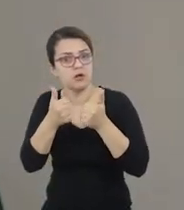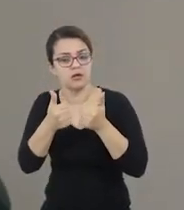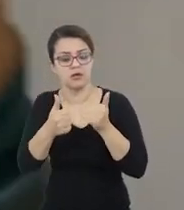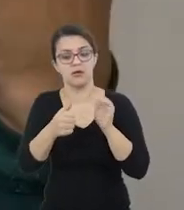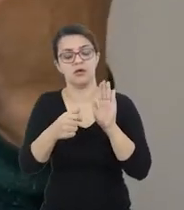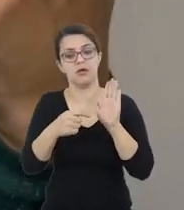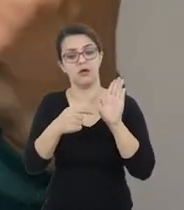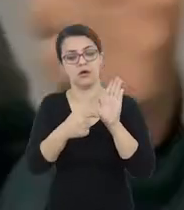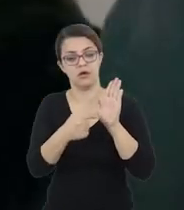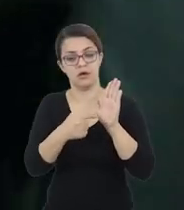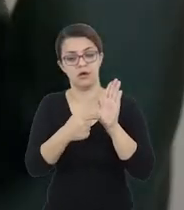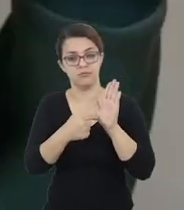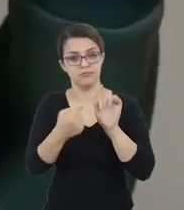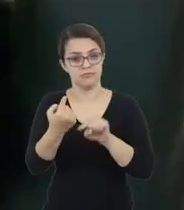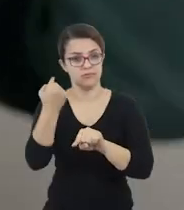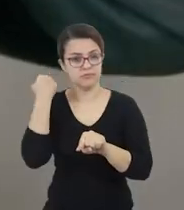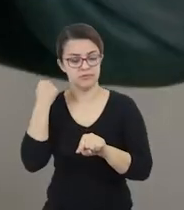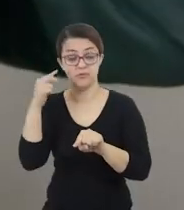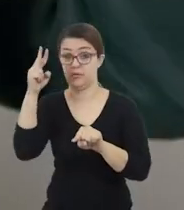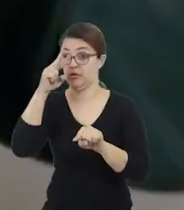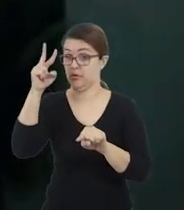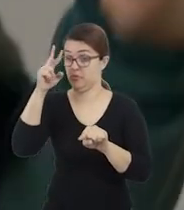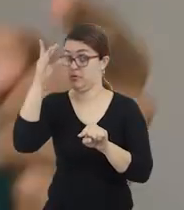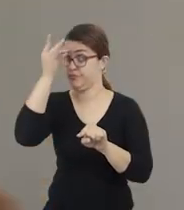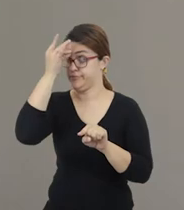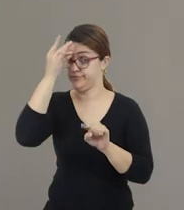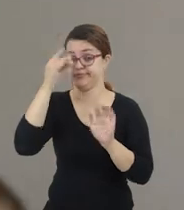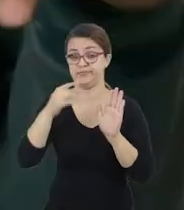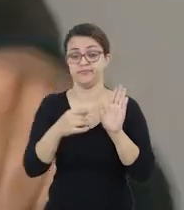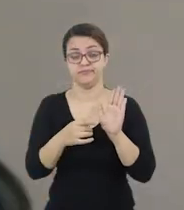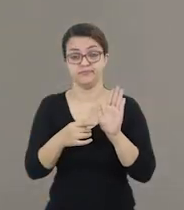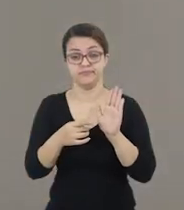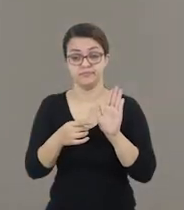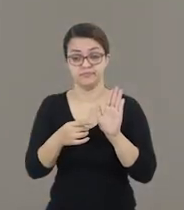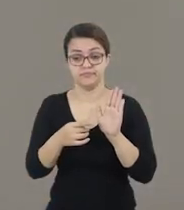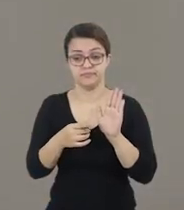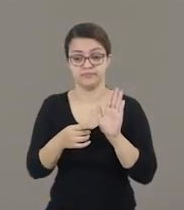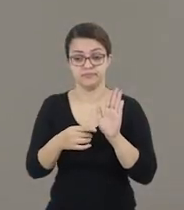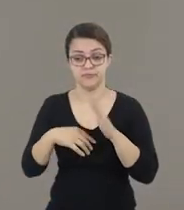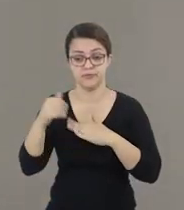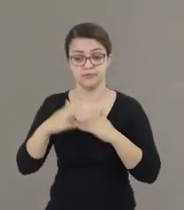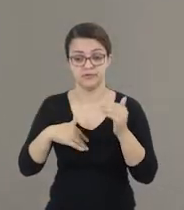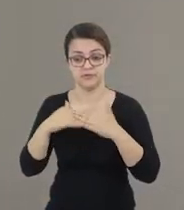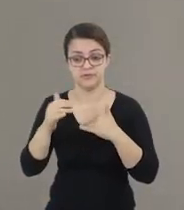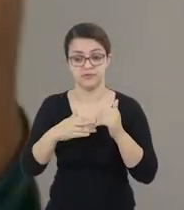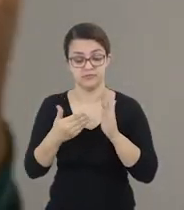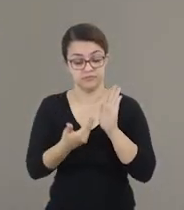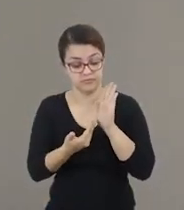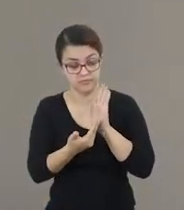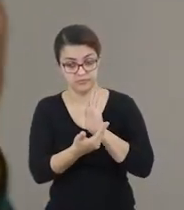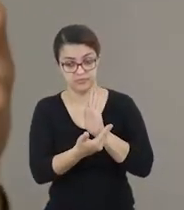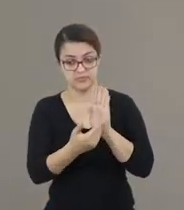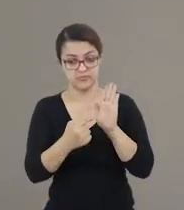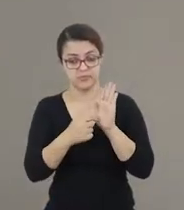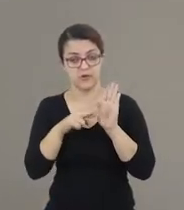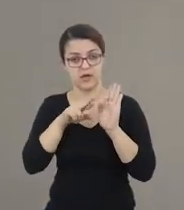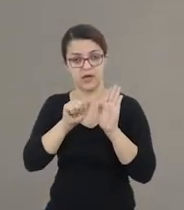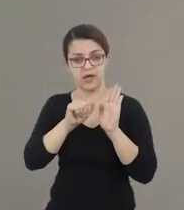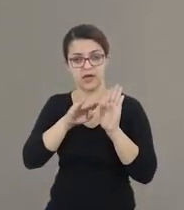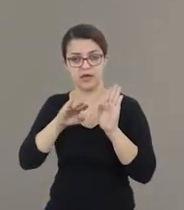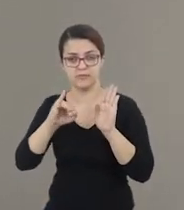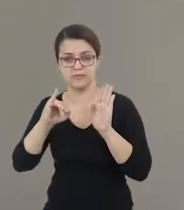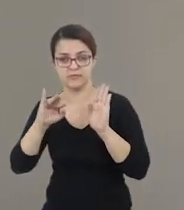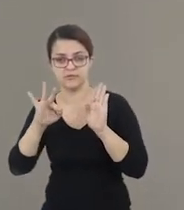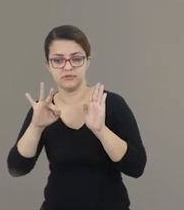bem. Aqui foram os pets da semana passada, só para nós relembrarmos. Vamos para os pets dessa semana? São esses 3 aqui embaixo.